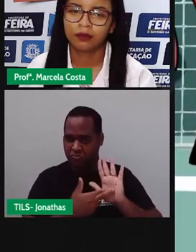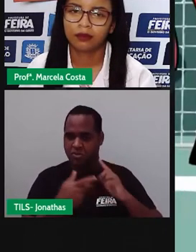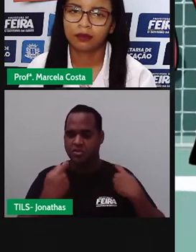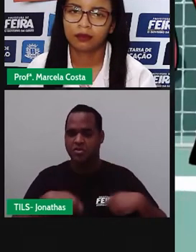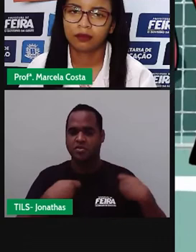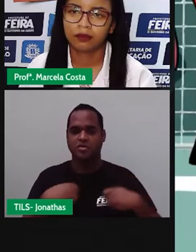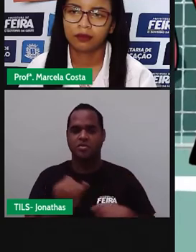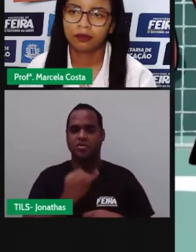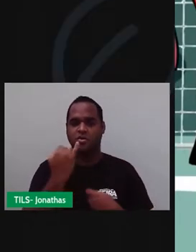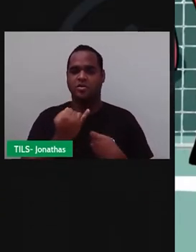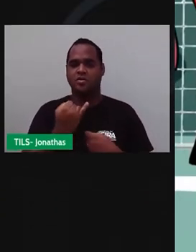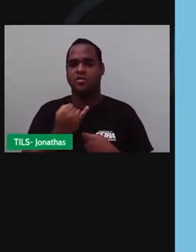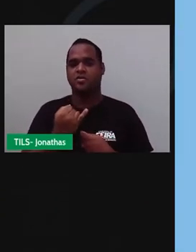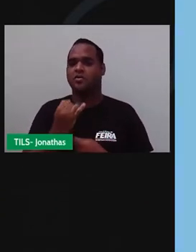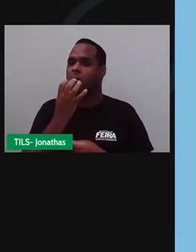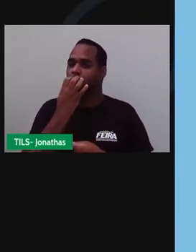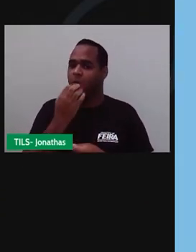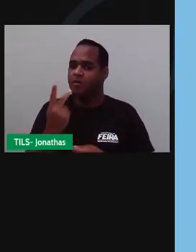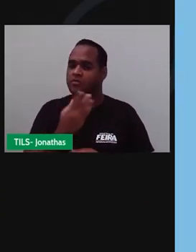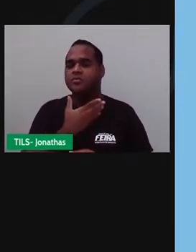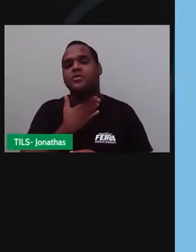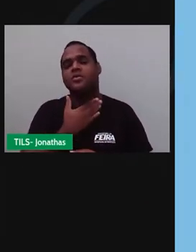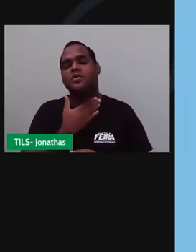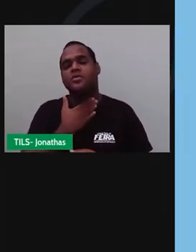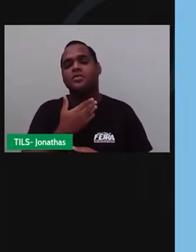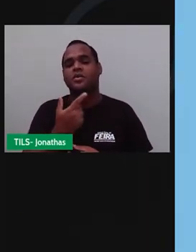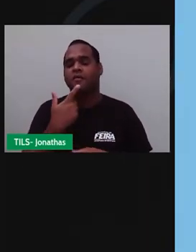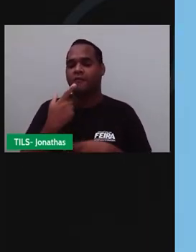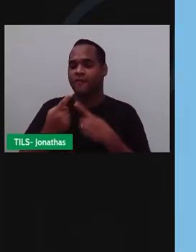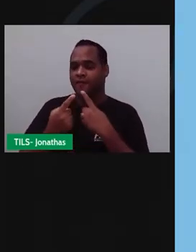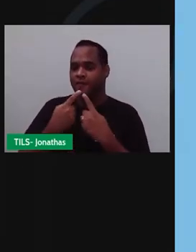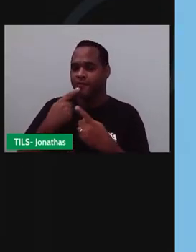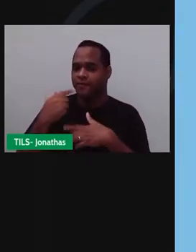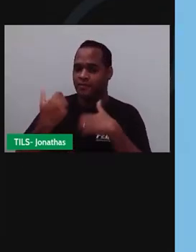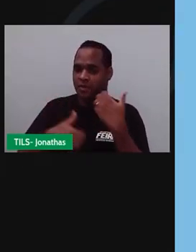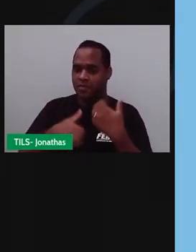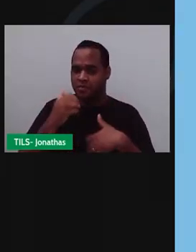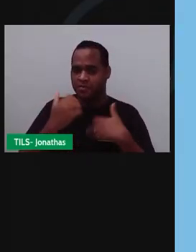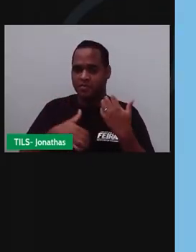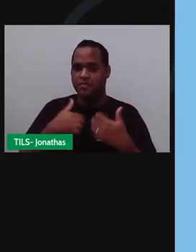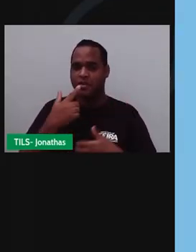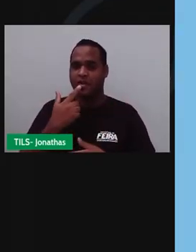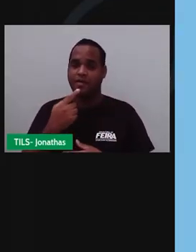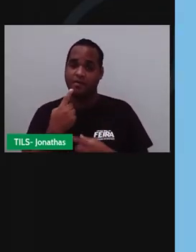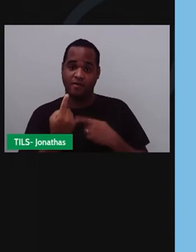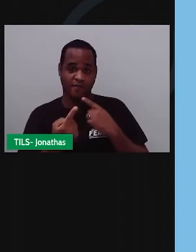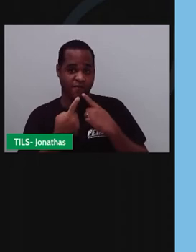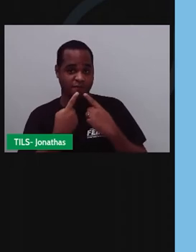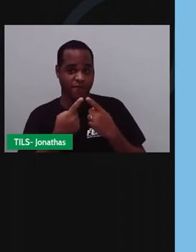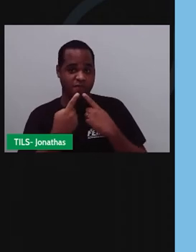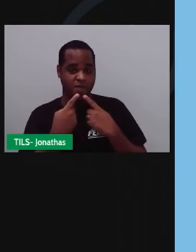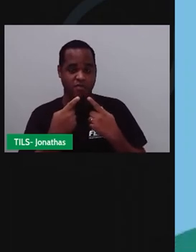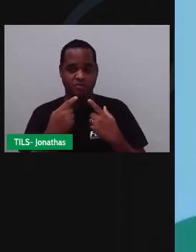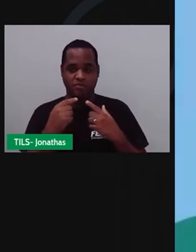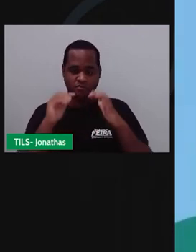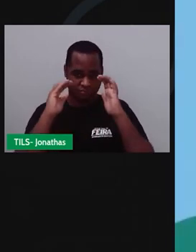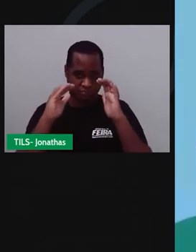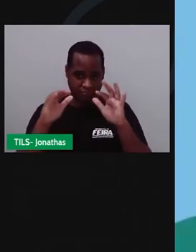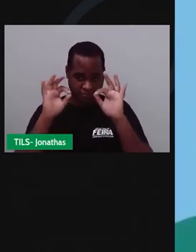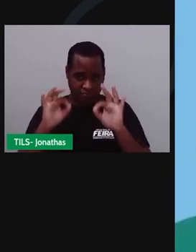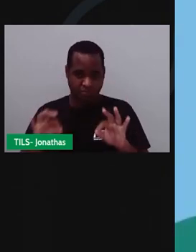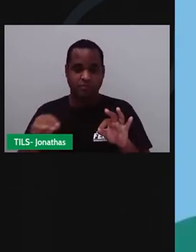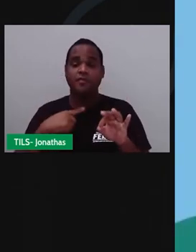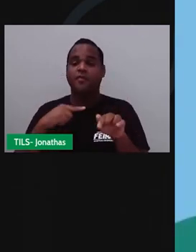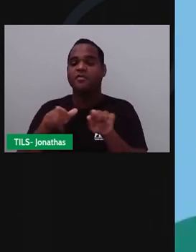O seu cachorro de pelúcia fala? Só quando eu estou com os óculos. Aí ele fala que é uma beleza. E morde